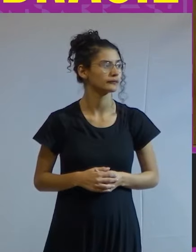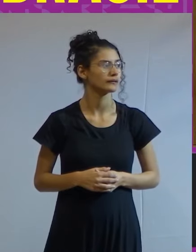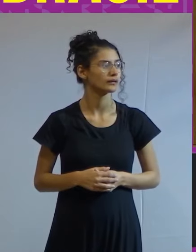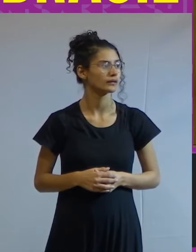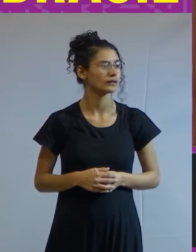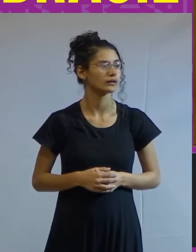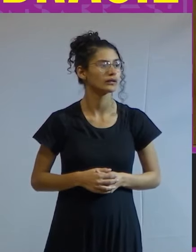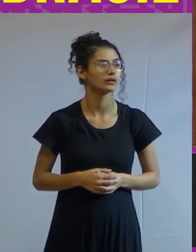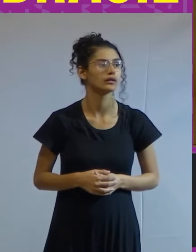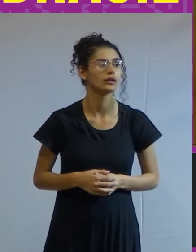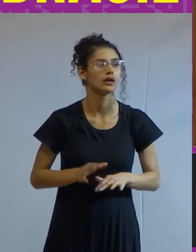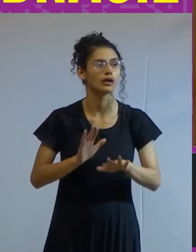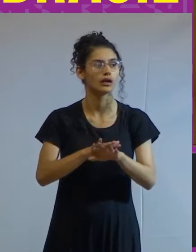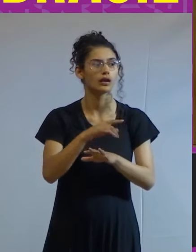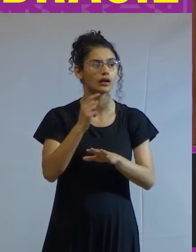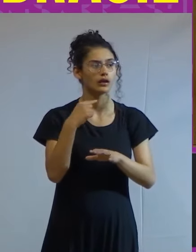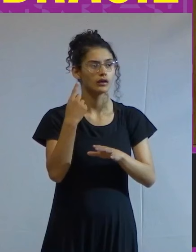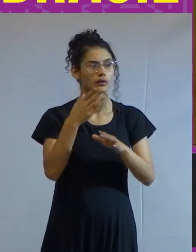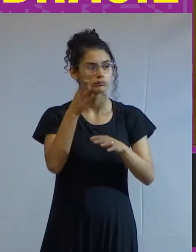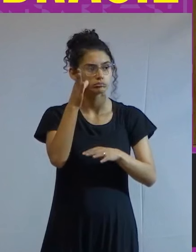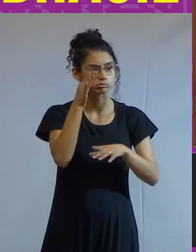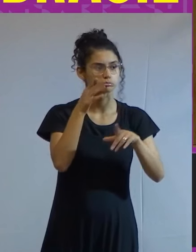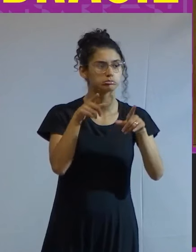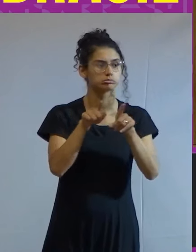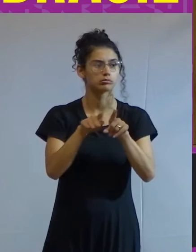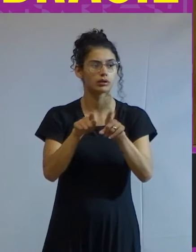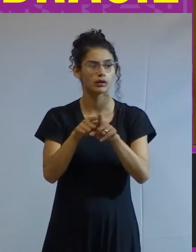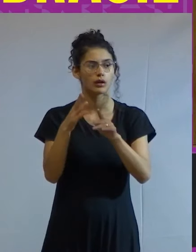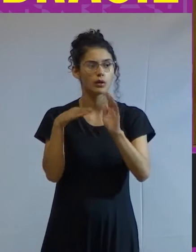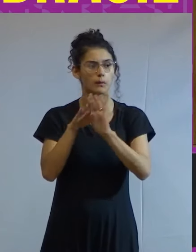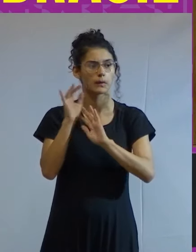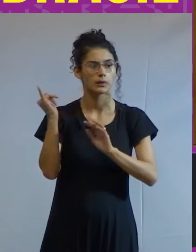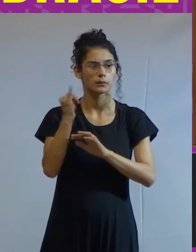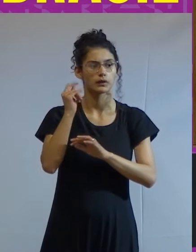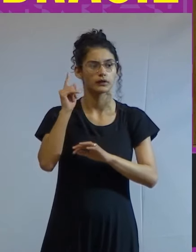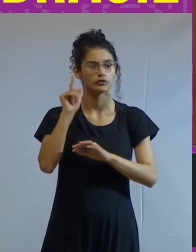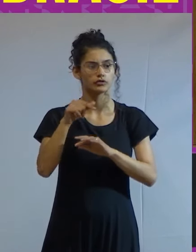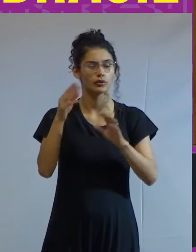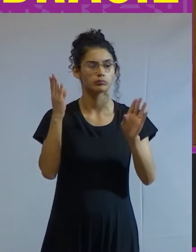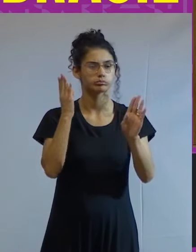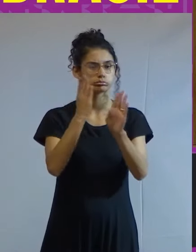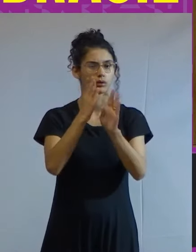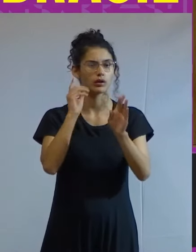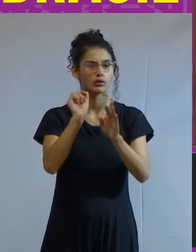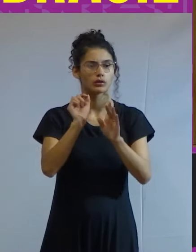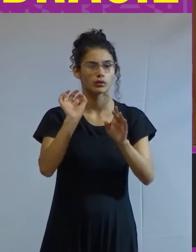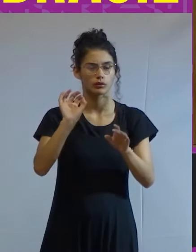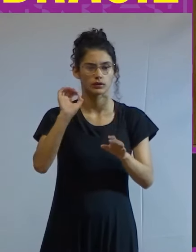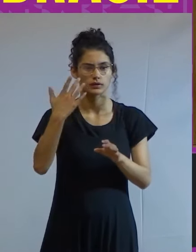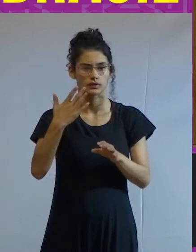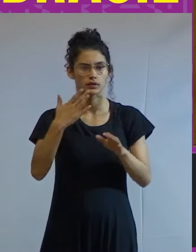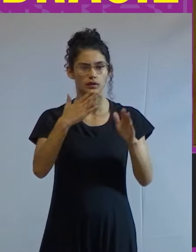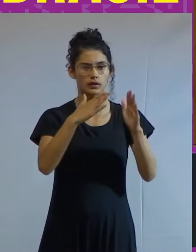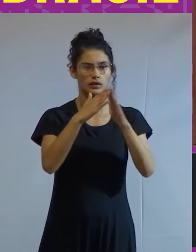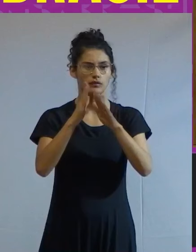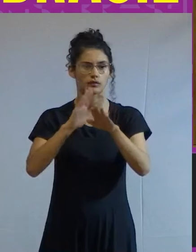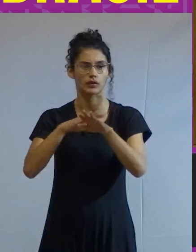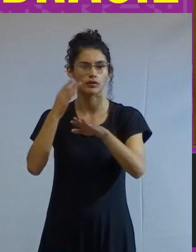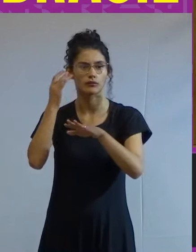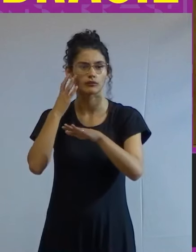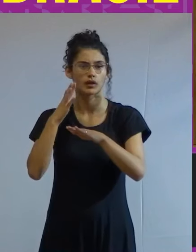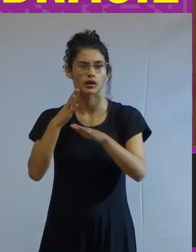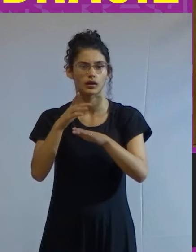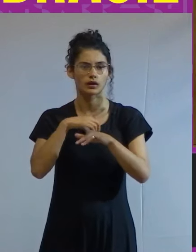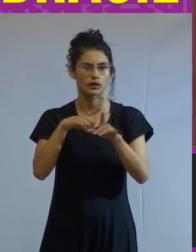Todavia, para aquilo que aqui nos interessa, o mais importante é seu diagnóstico do que ocorria nas fases de ascenso